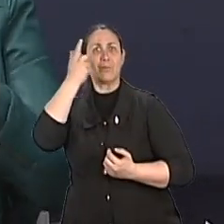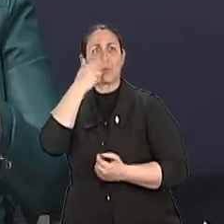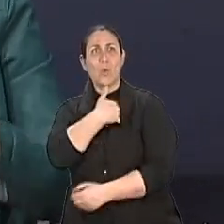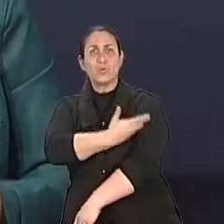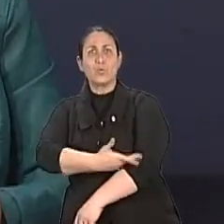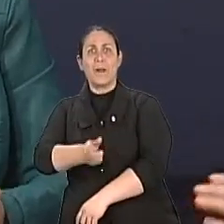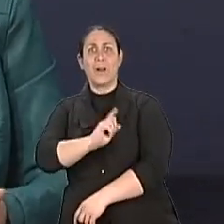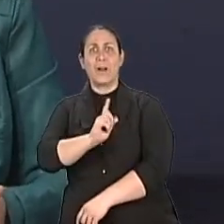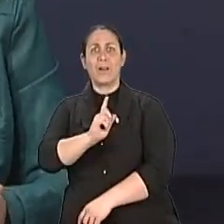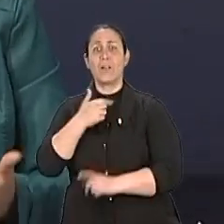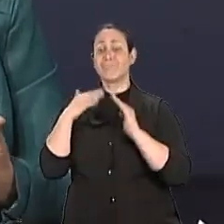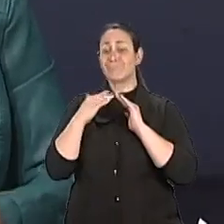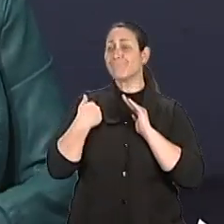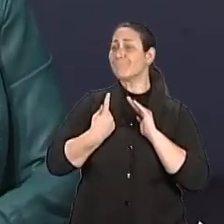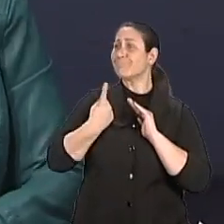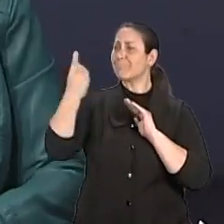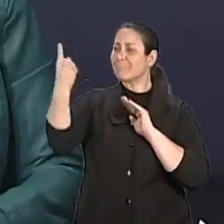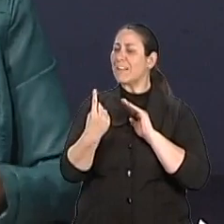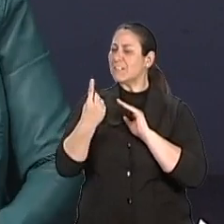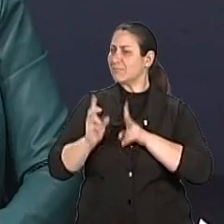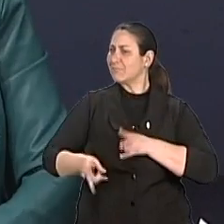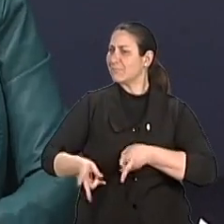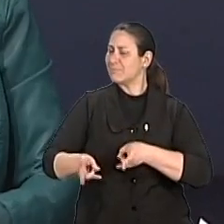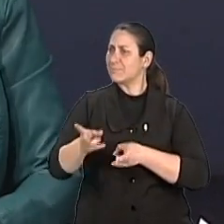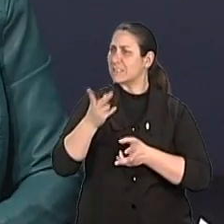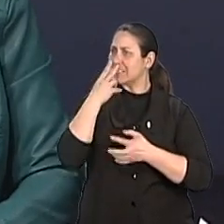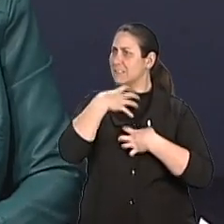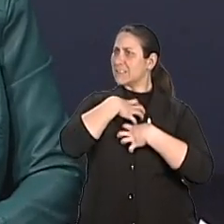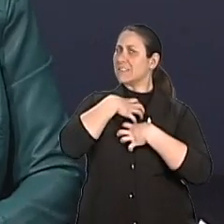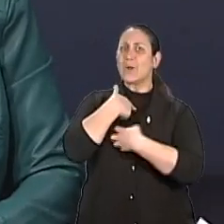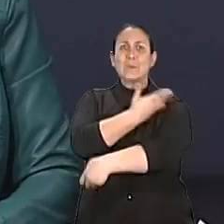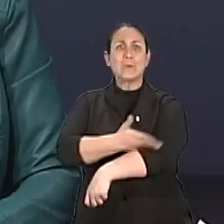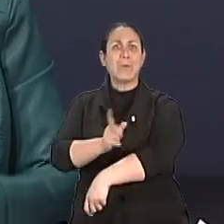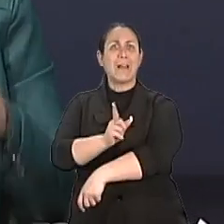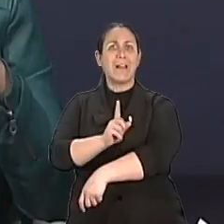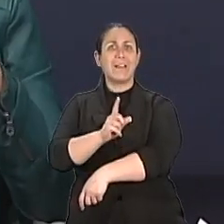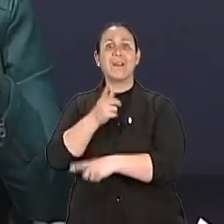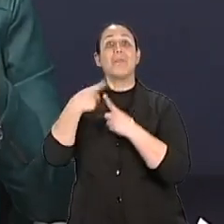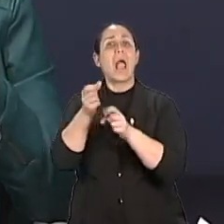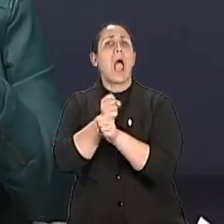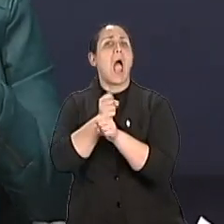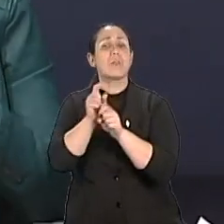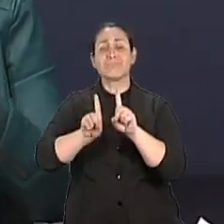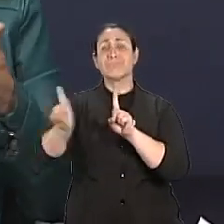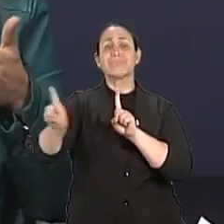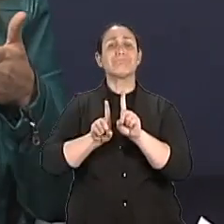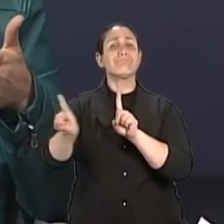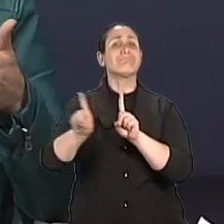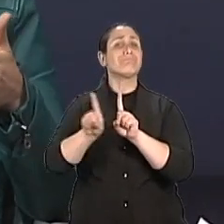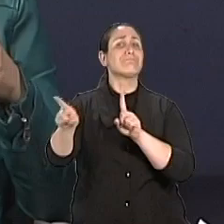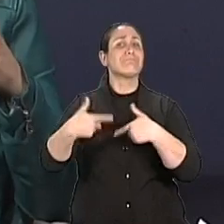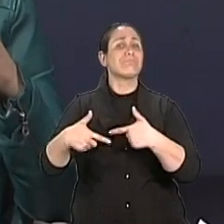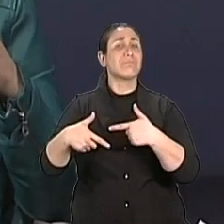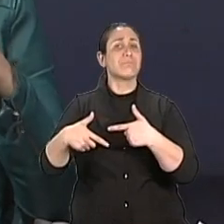dentro do sistema familiar, ele pode sim ser um grande motivo de separação. Por quê? Porque esse casal vinha até